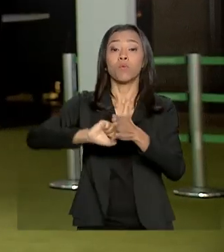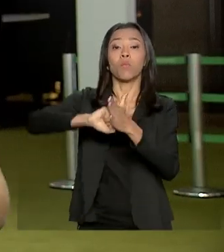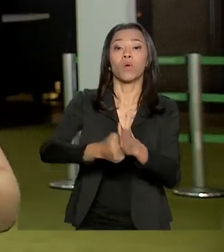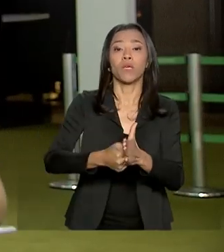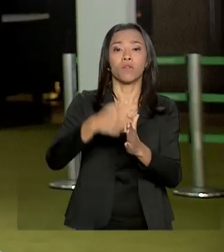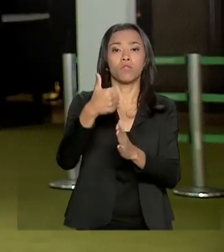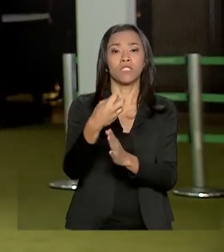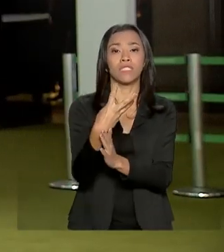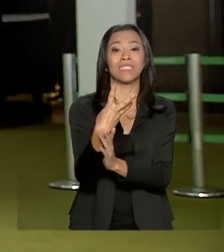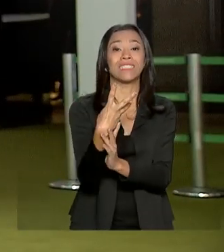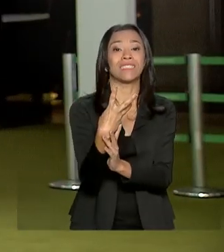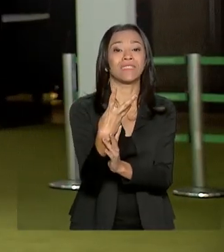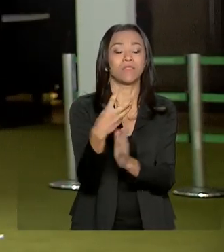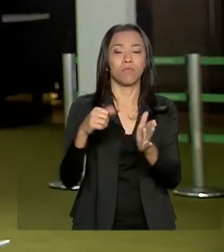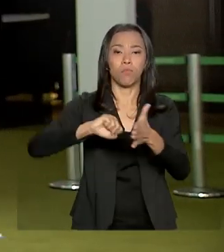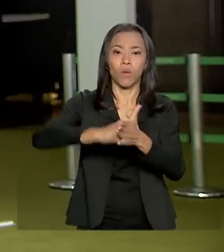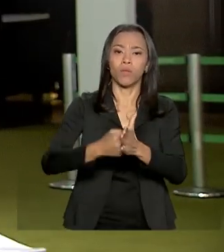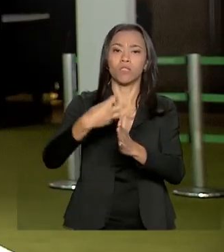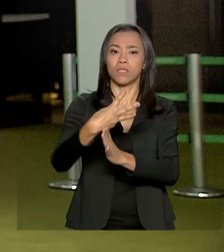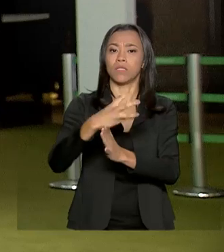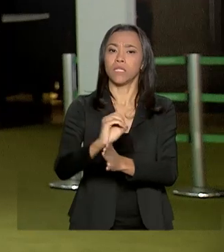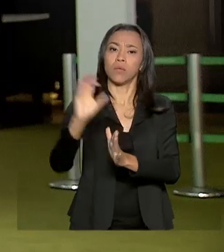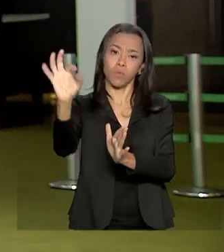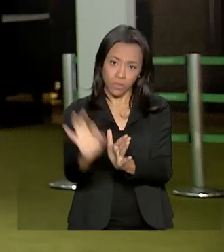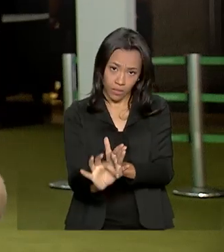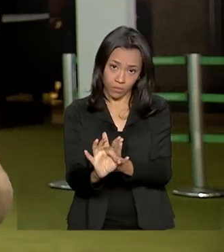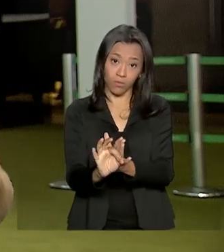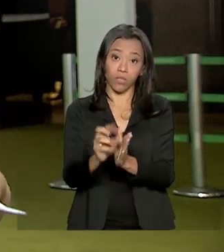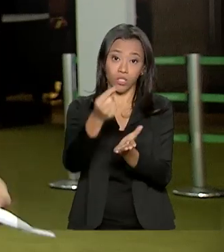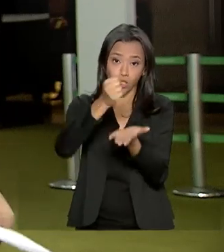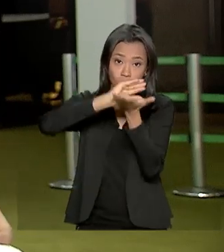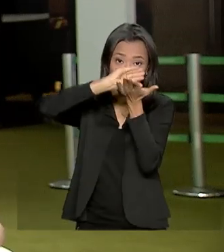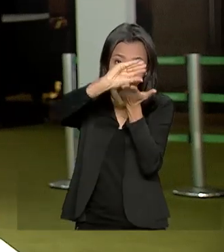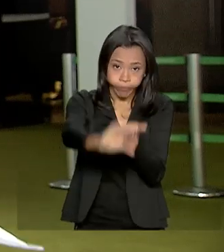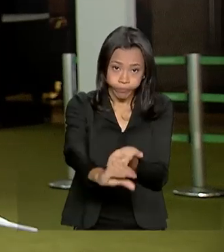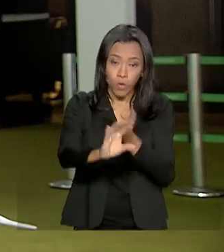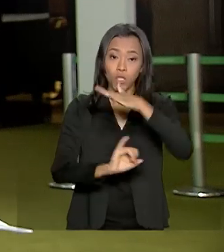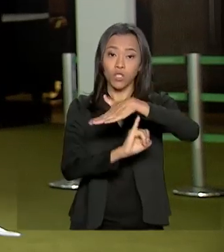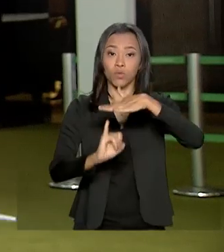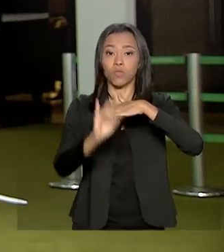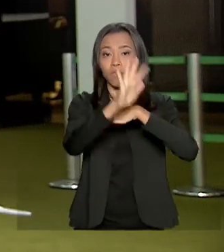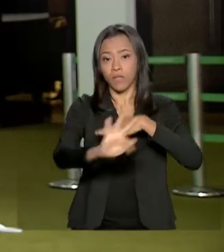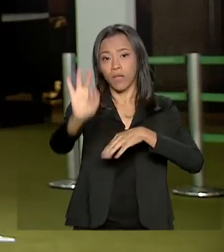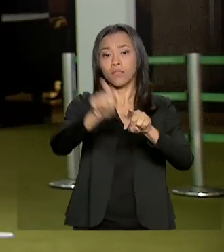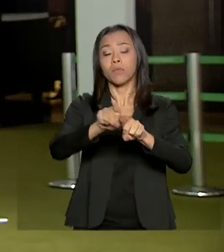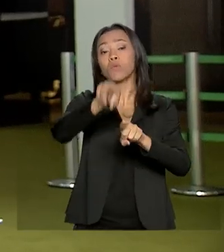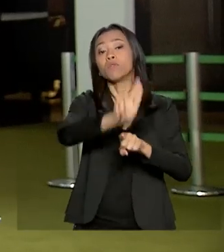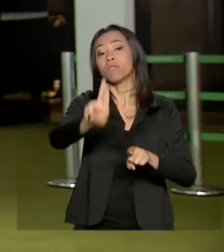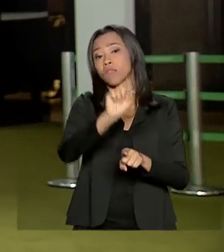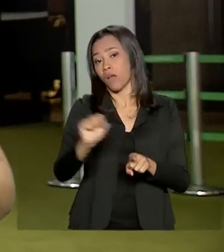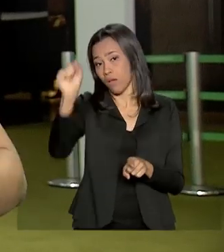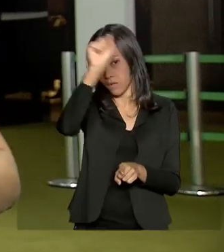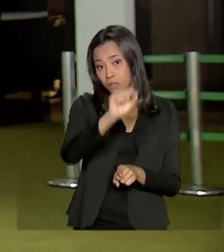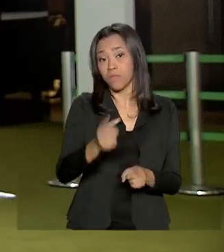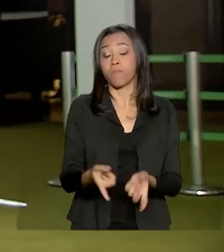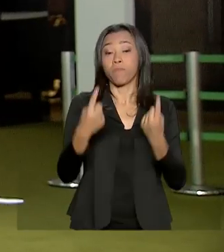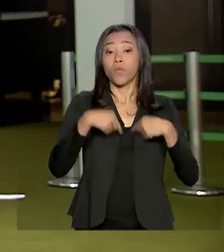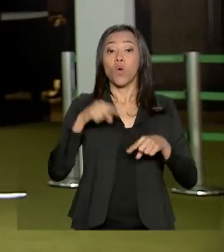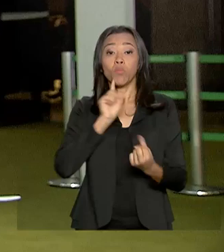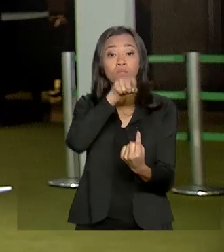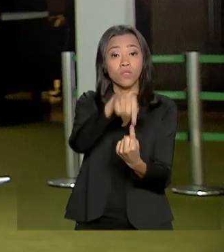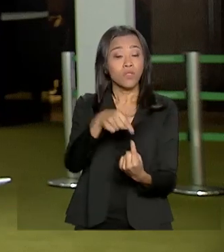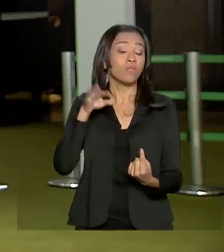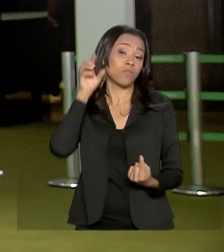verbas de custeio das universidades e dos institutos federais. Com o presidente do Banco Central, a ideia dos parlamentares é